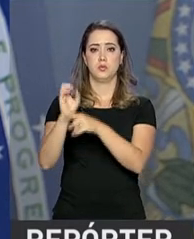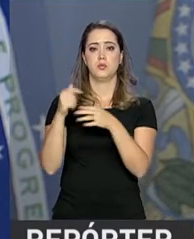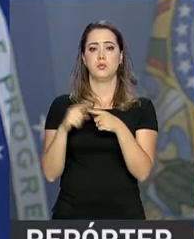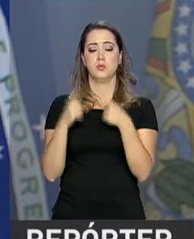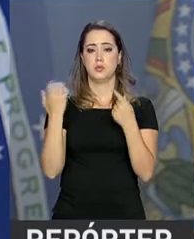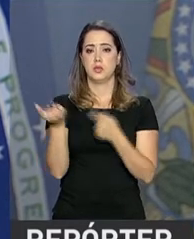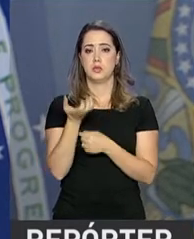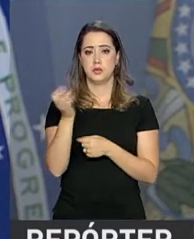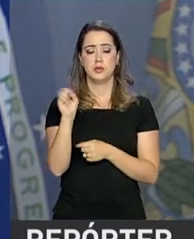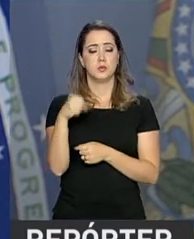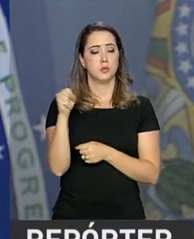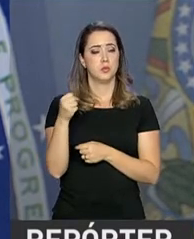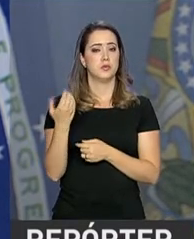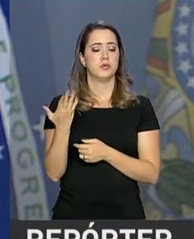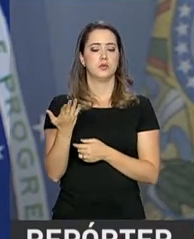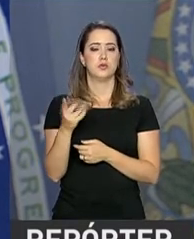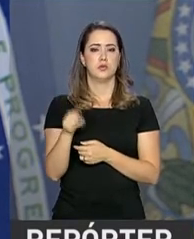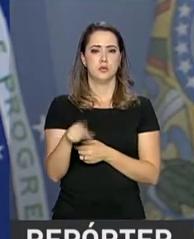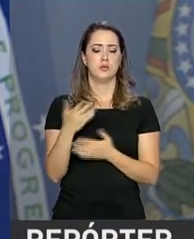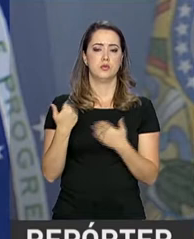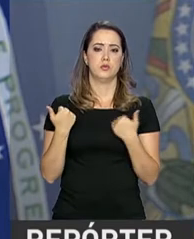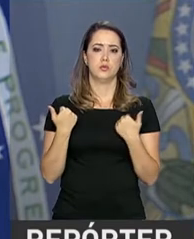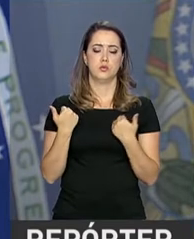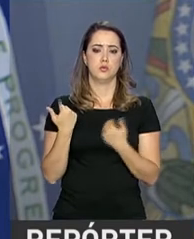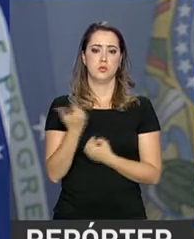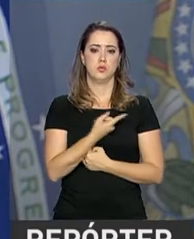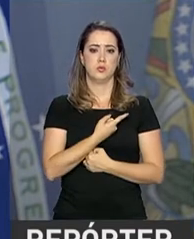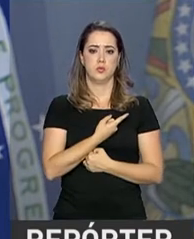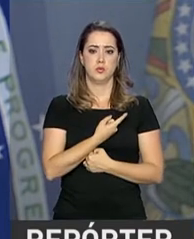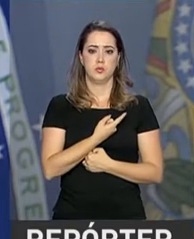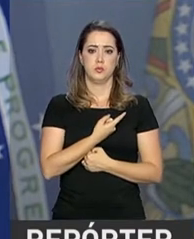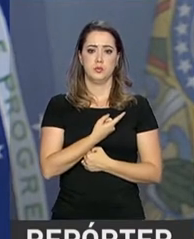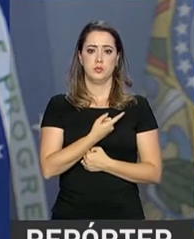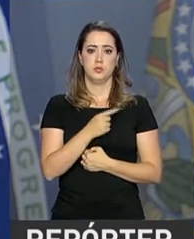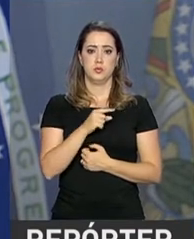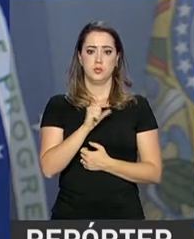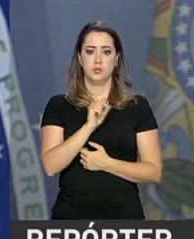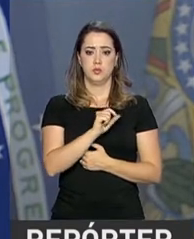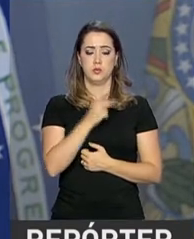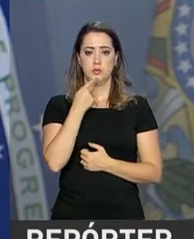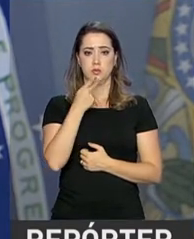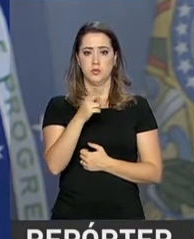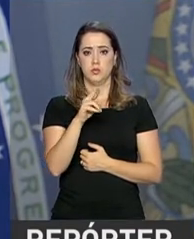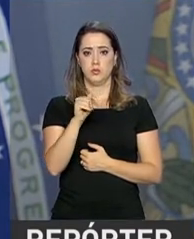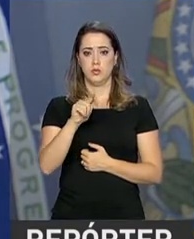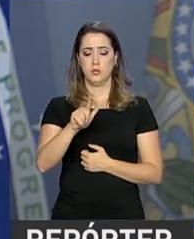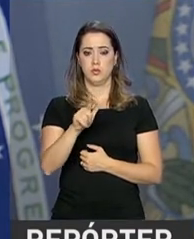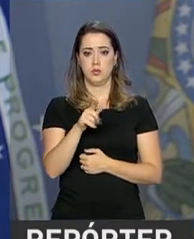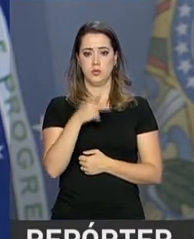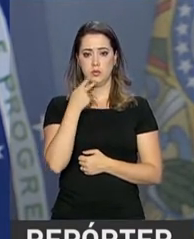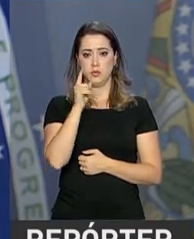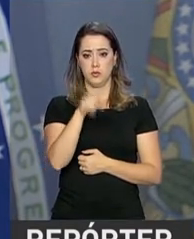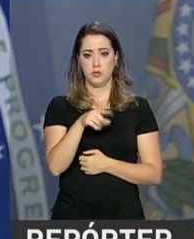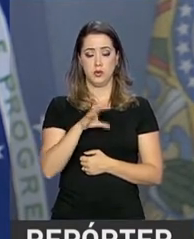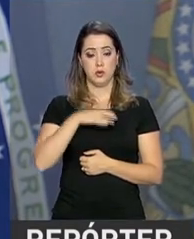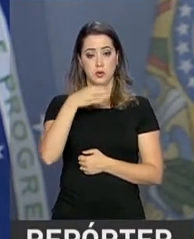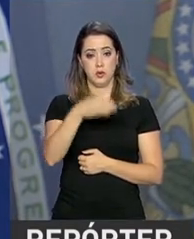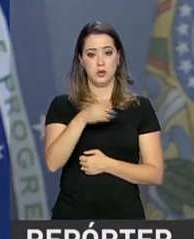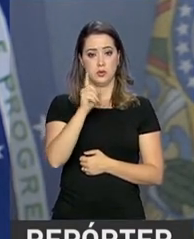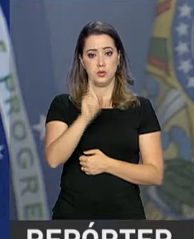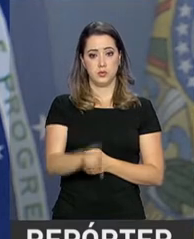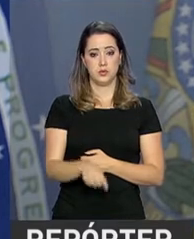Mas queremos sim, e daí aquilo que o Jung e o Moussabos chamou de coragem,